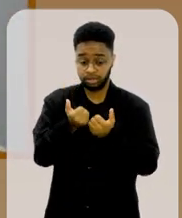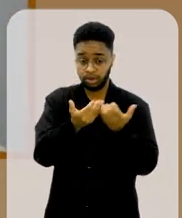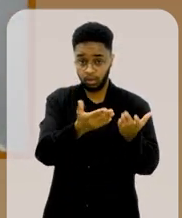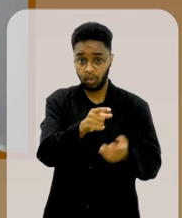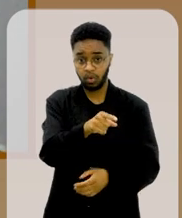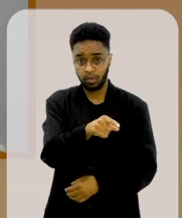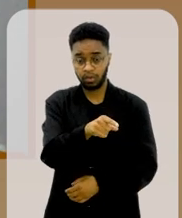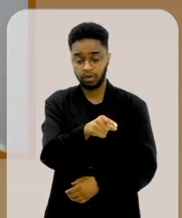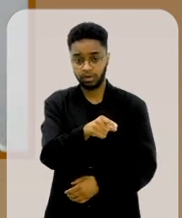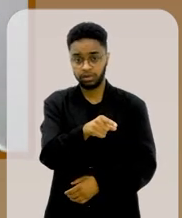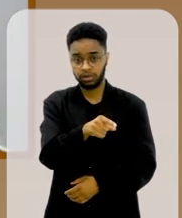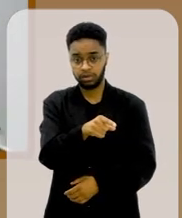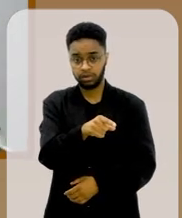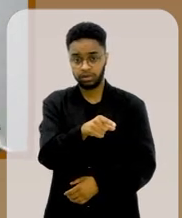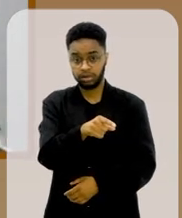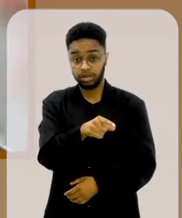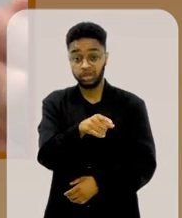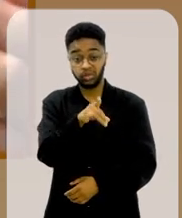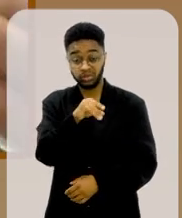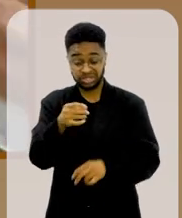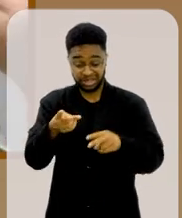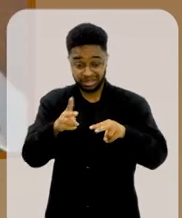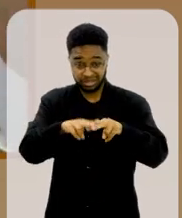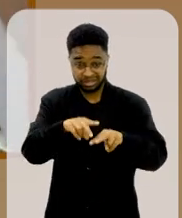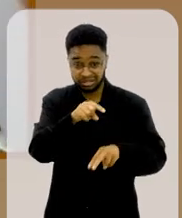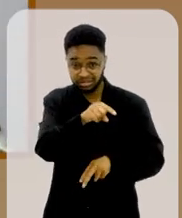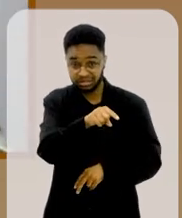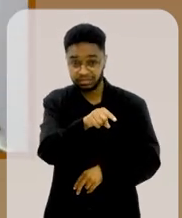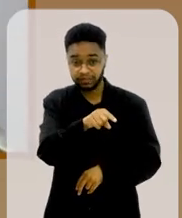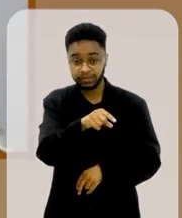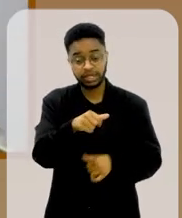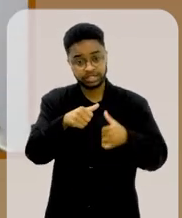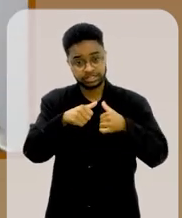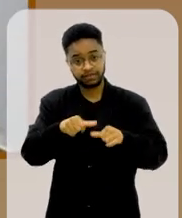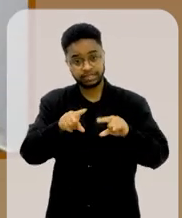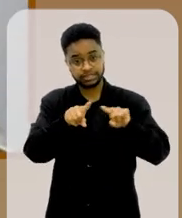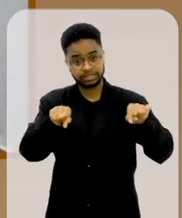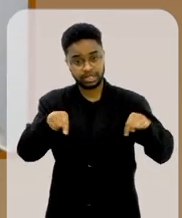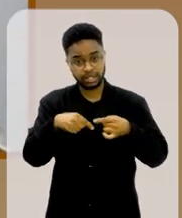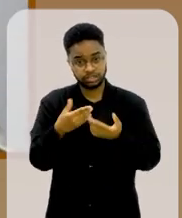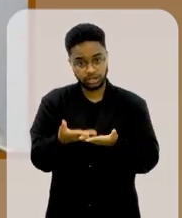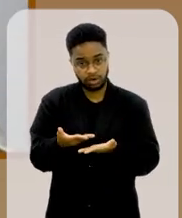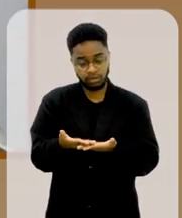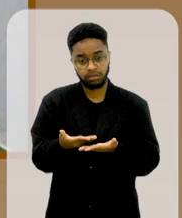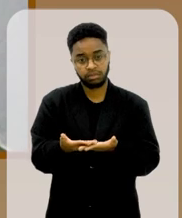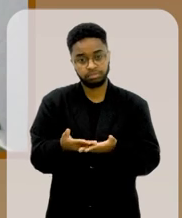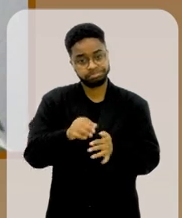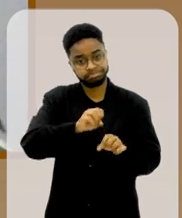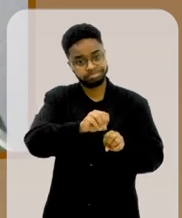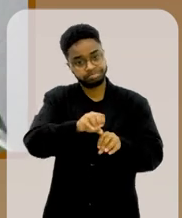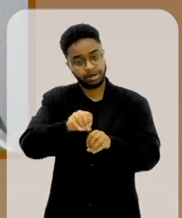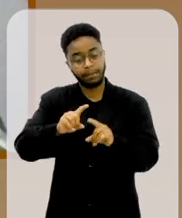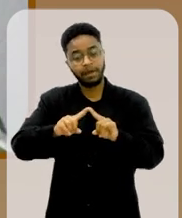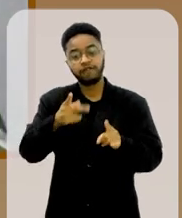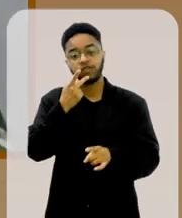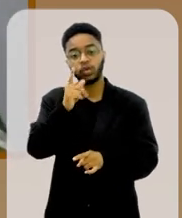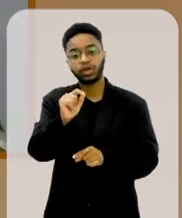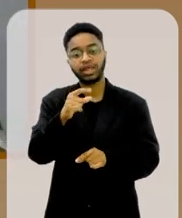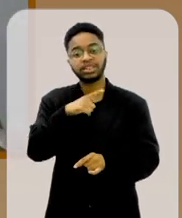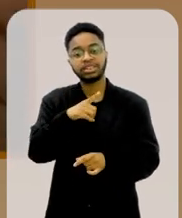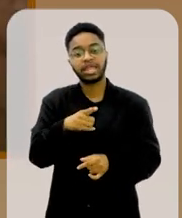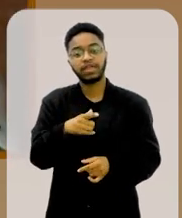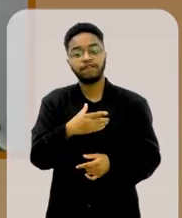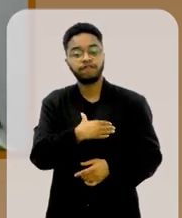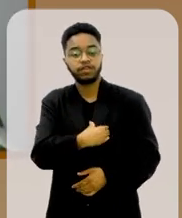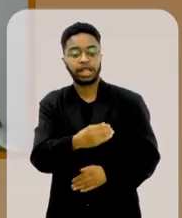concedida e no dia da prisão ele estava em sala de aula e disse que tinha uma criança